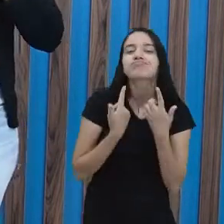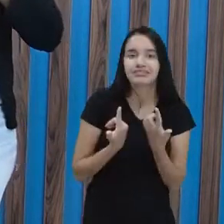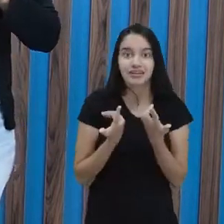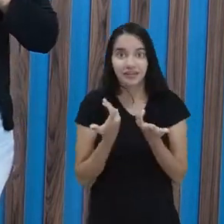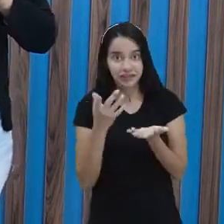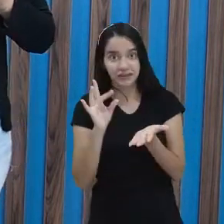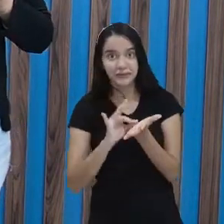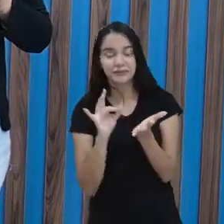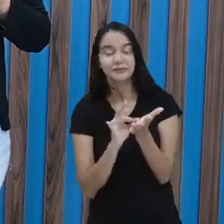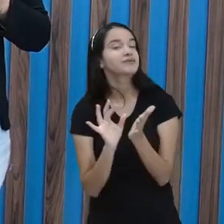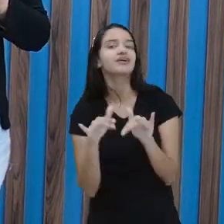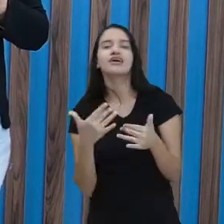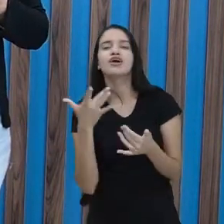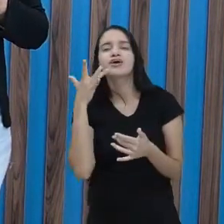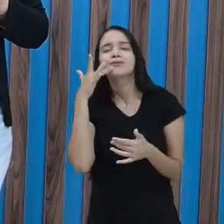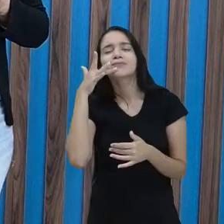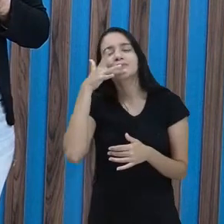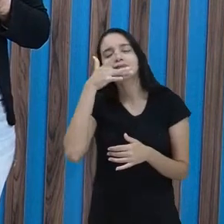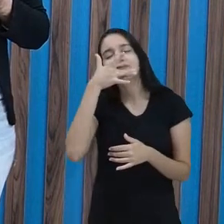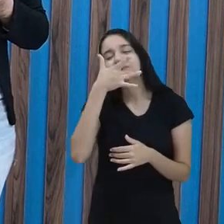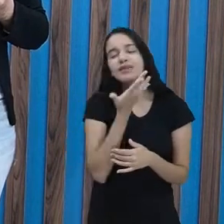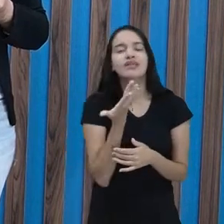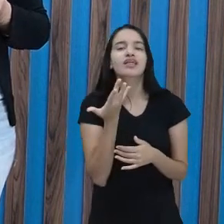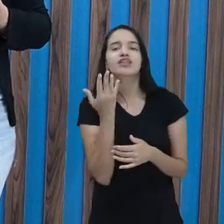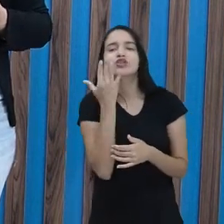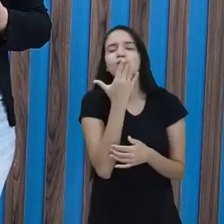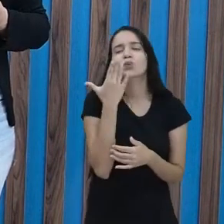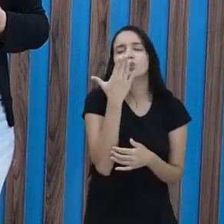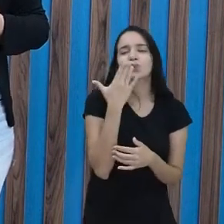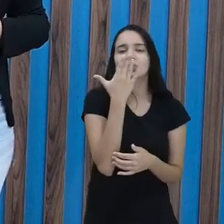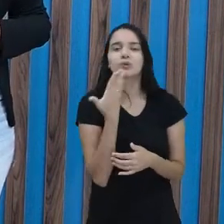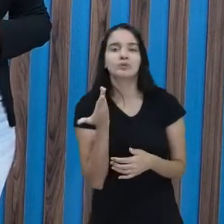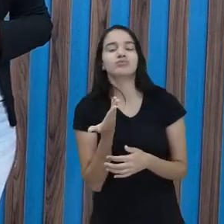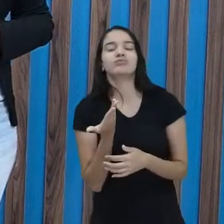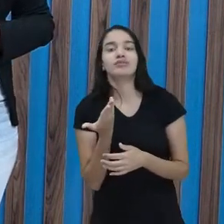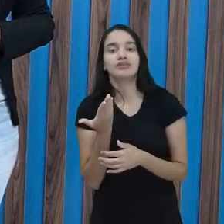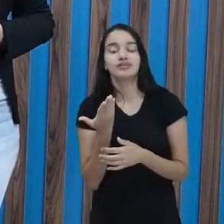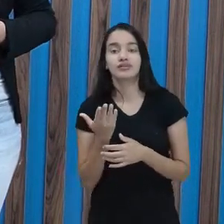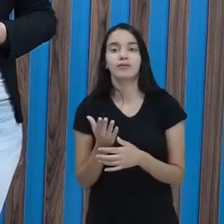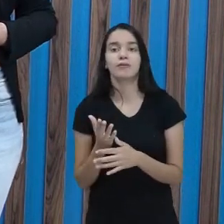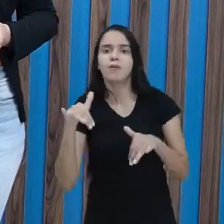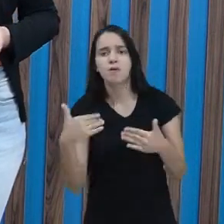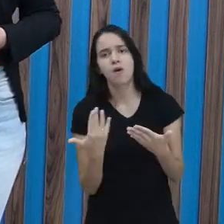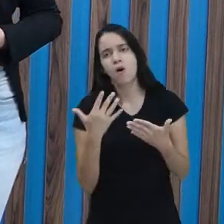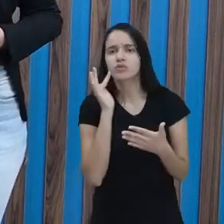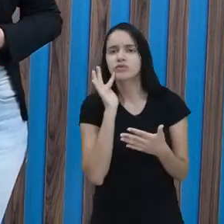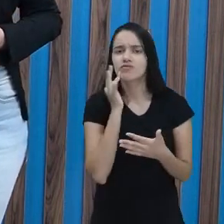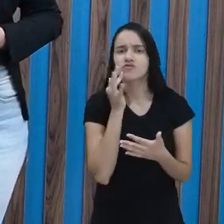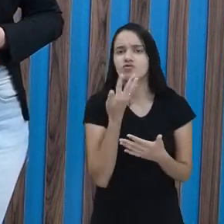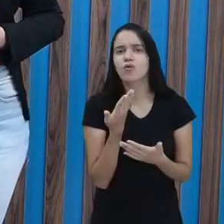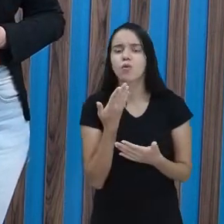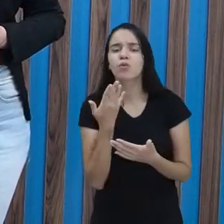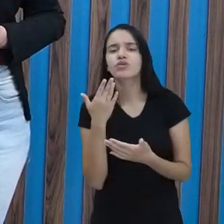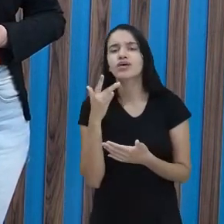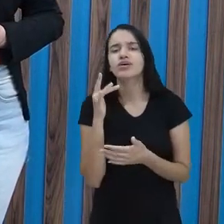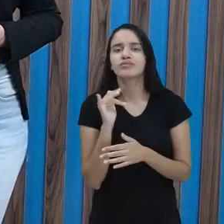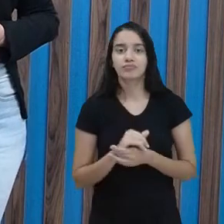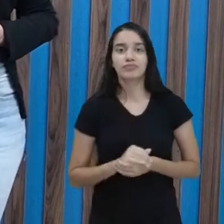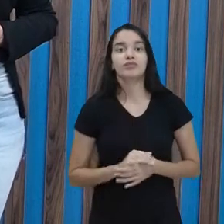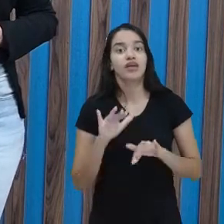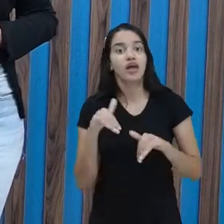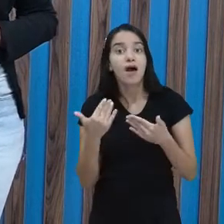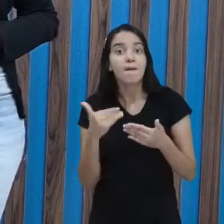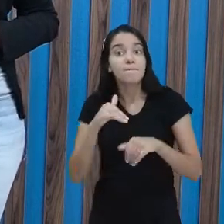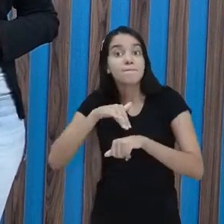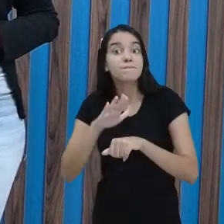É, é uma fruta que tem água. Bem gostosinha, bem docinha. Ela é bastante suculenta. Qual outra fruta que é suculenta também? Até